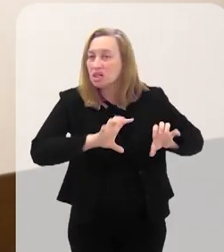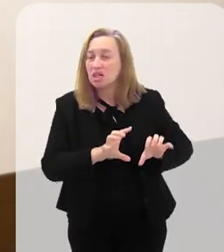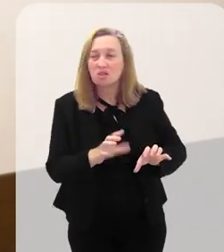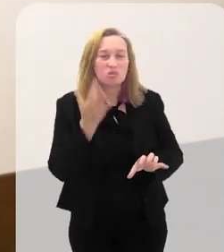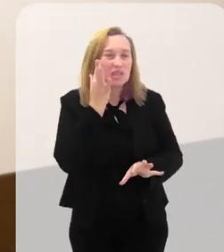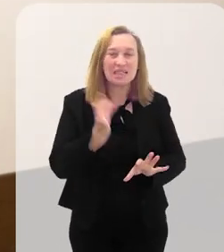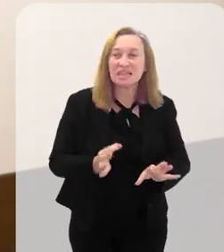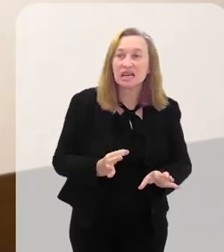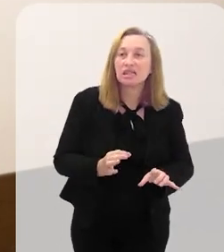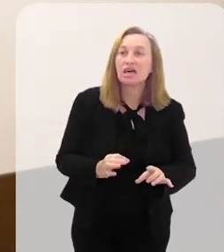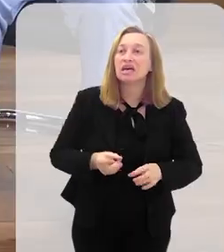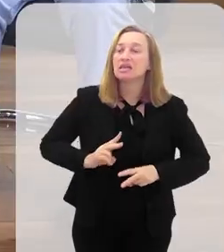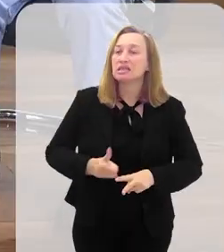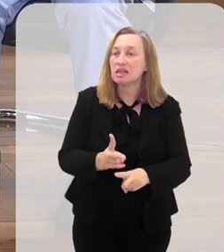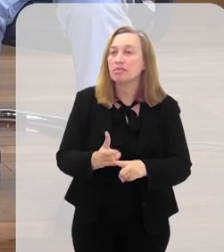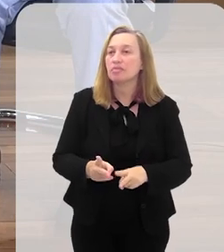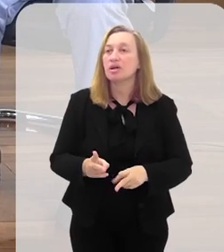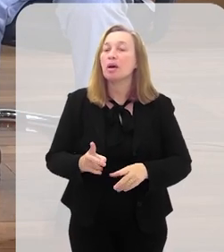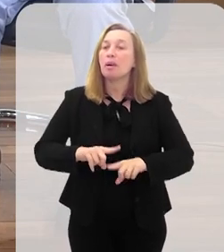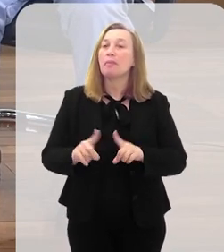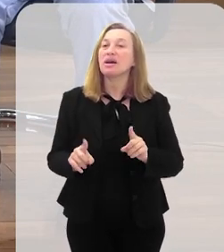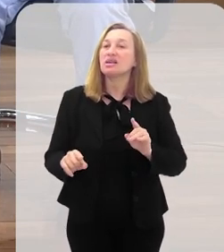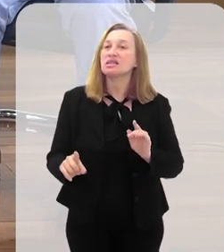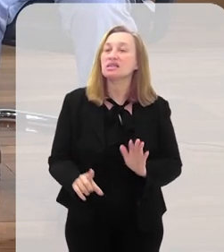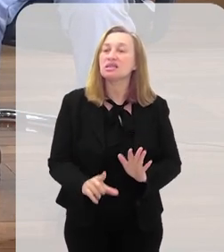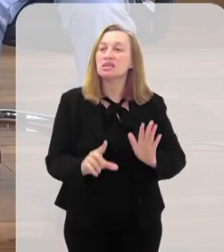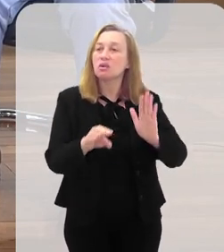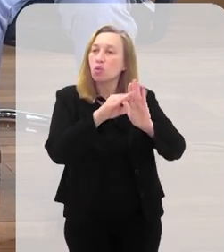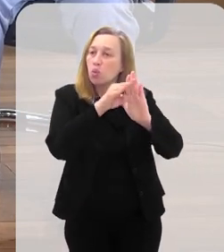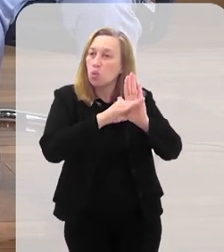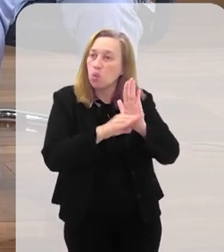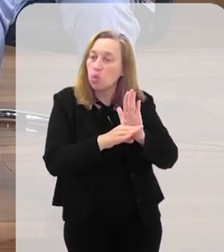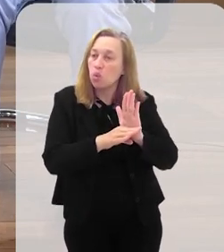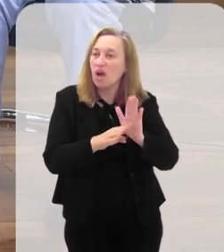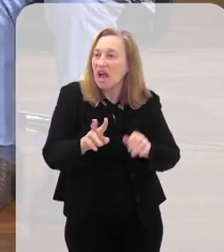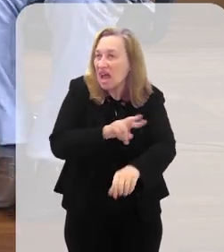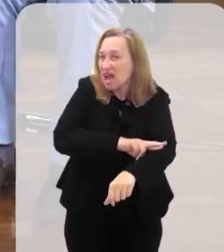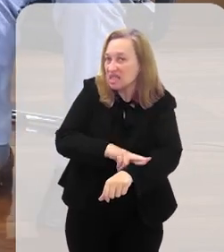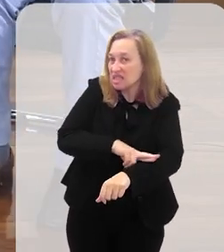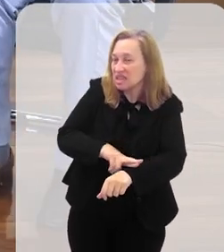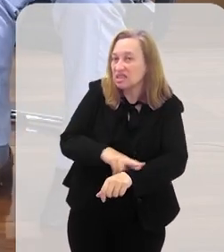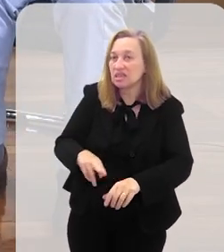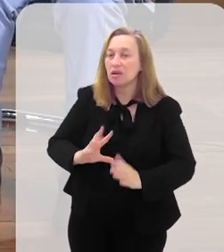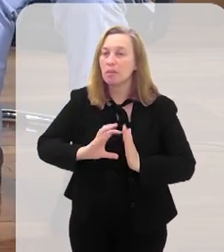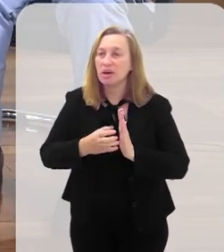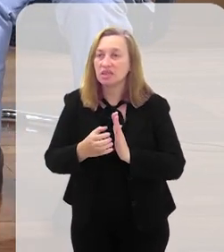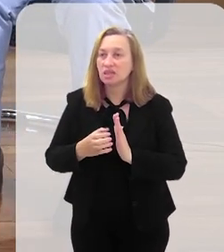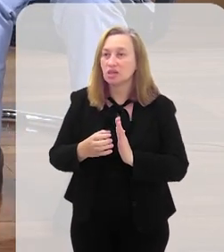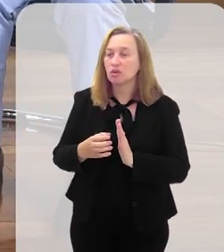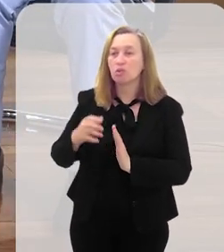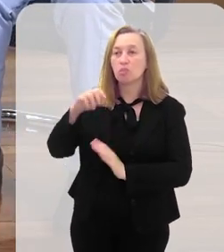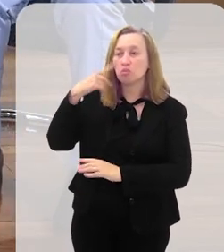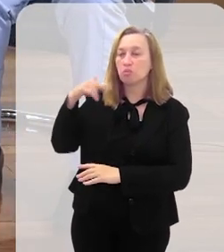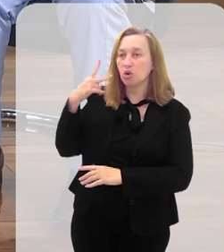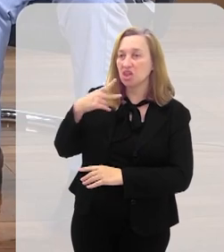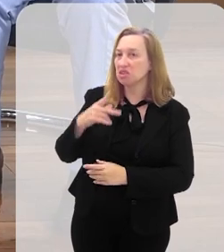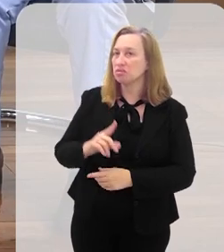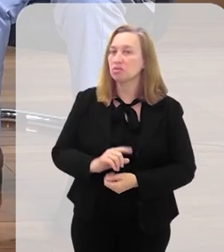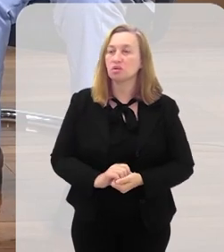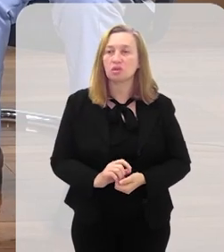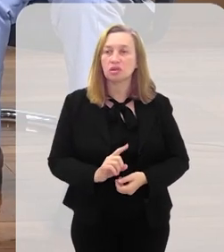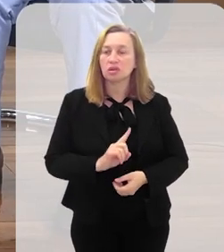e sempre na contramão. E é interessante que as agendas raciais não nasceram dentro dos partidos políticos, nenhum deles. Nenhum deles.